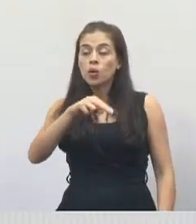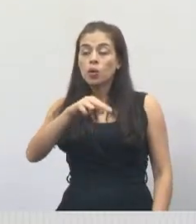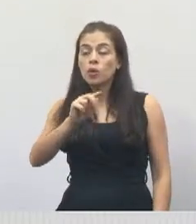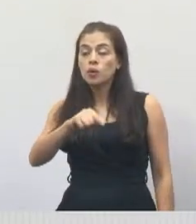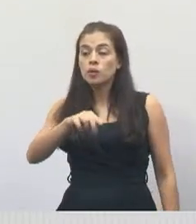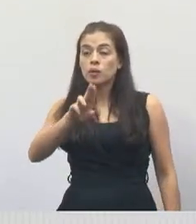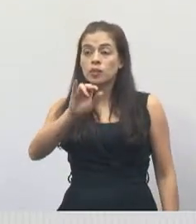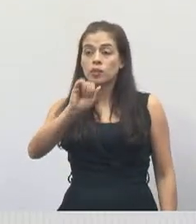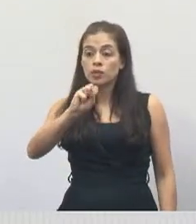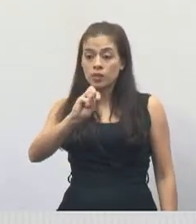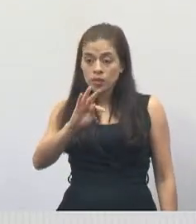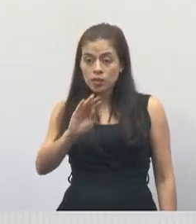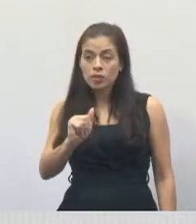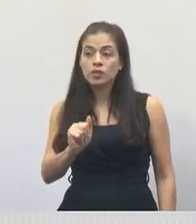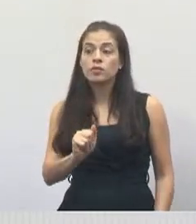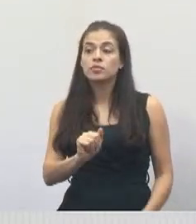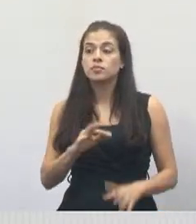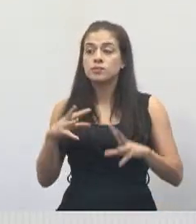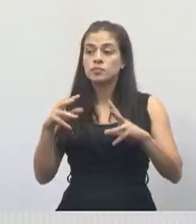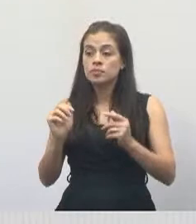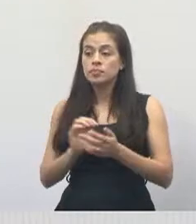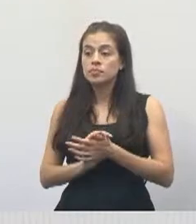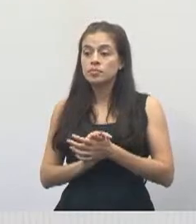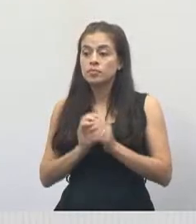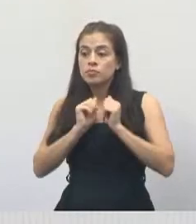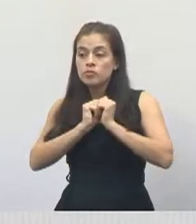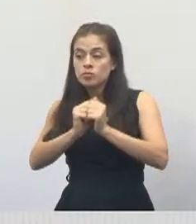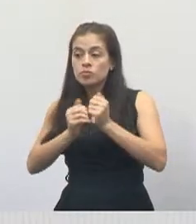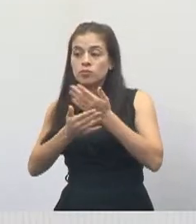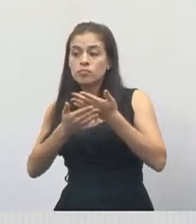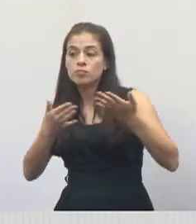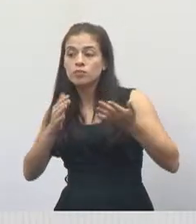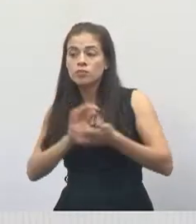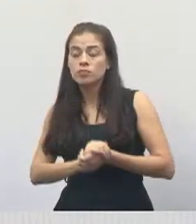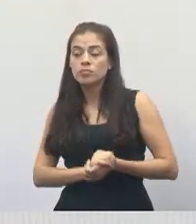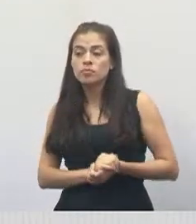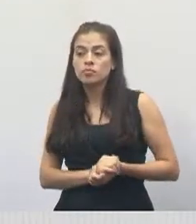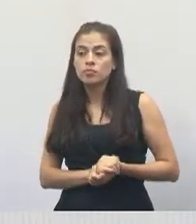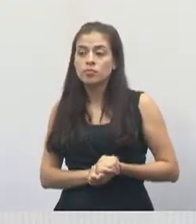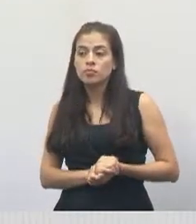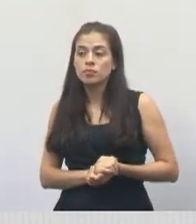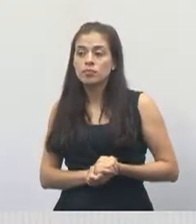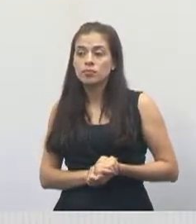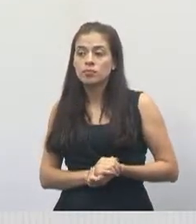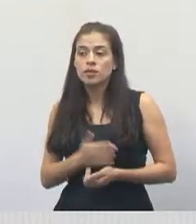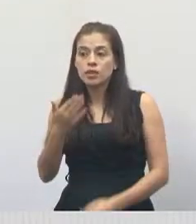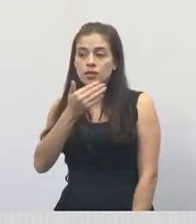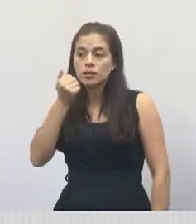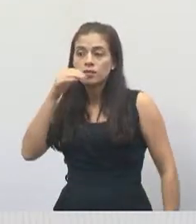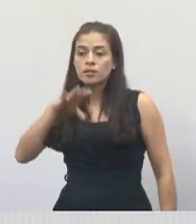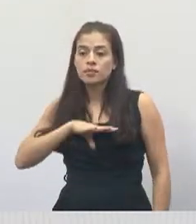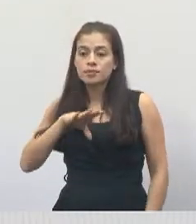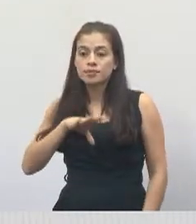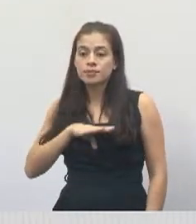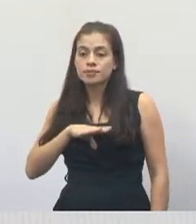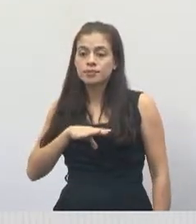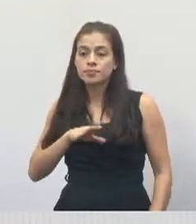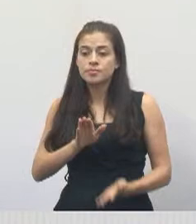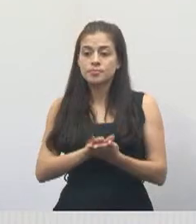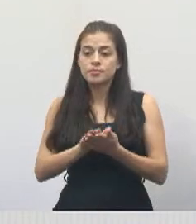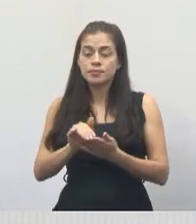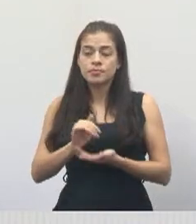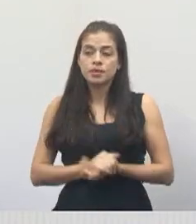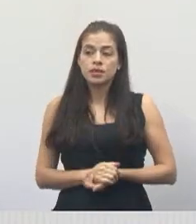Estamos juntos aí, Rodrigo Garcia, para fazer a melhor cidade aqui da cidade de